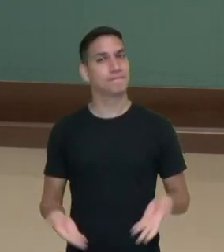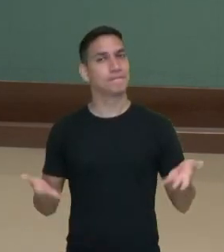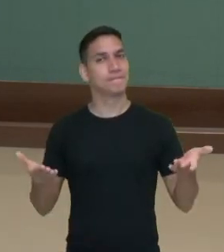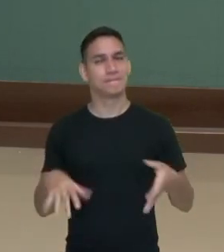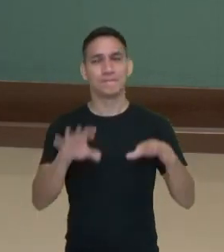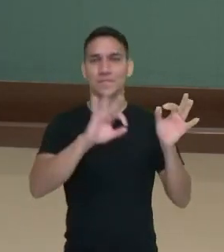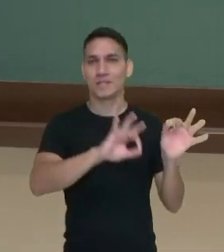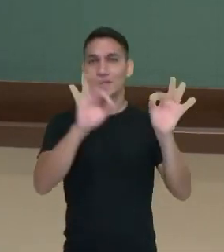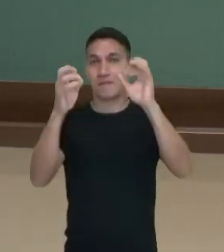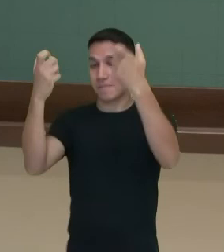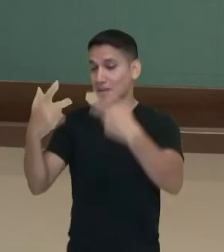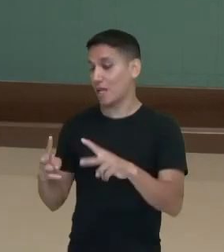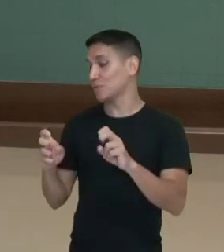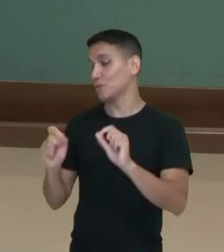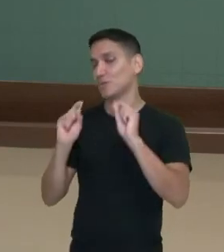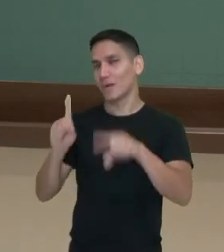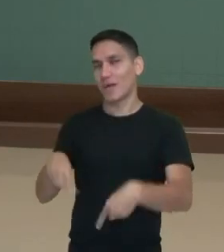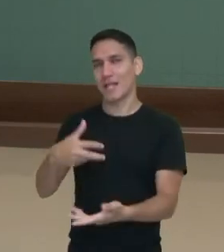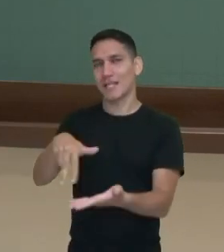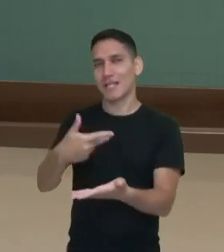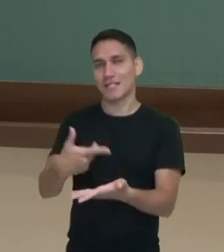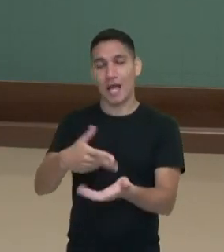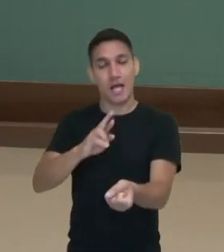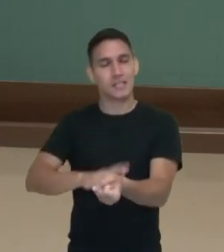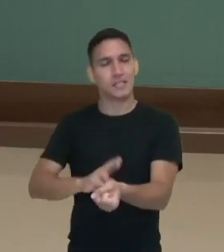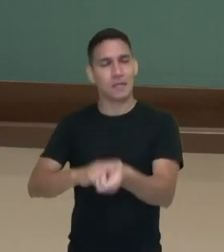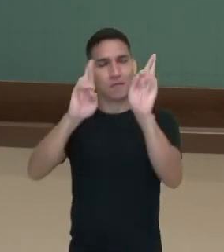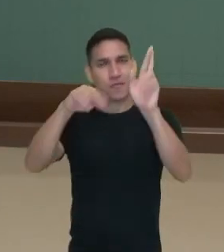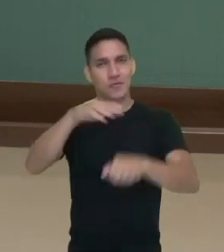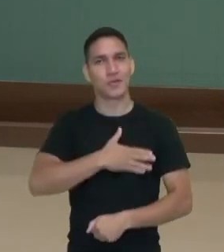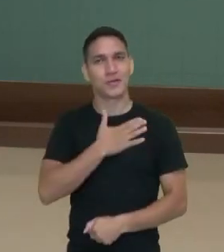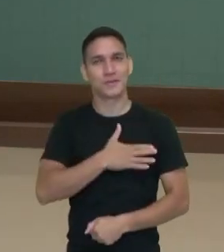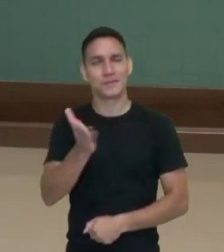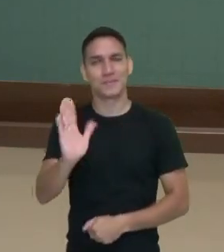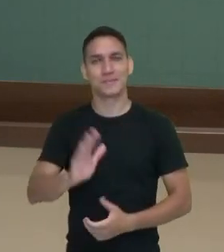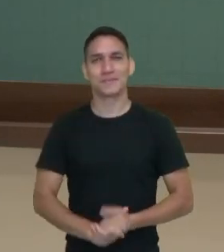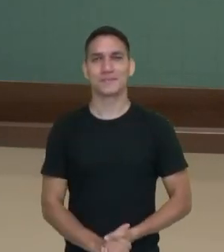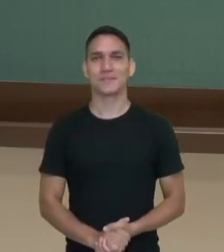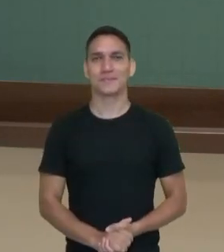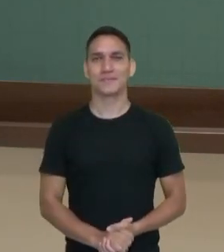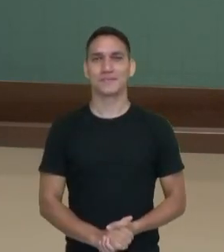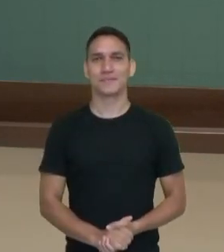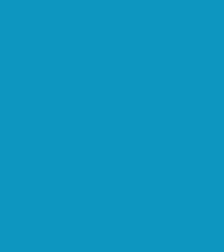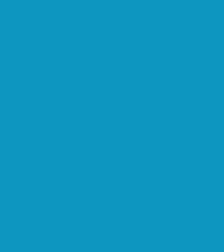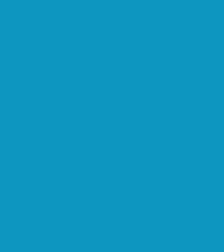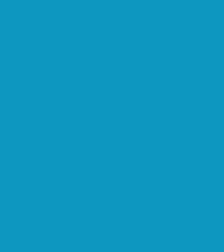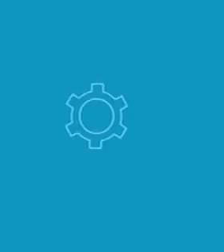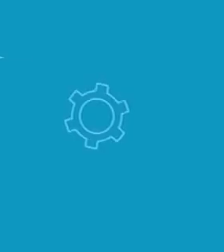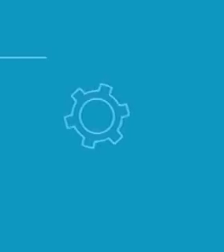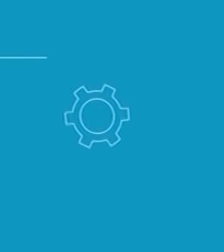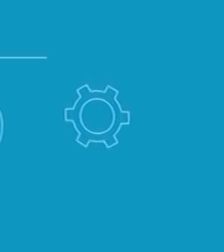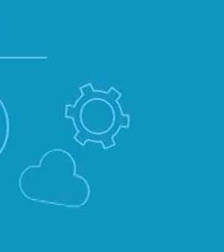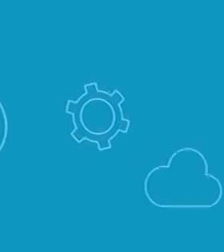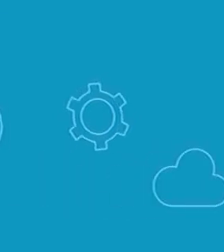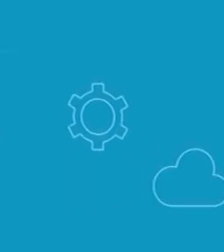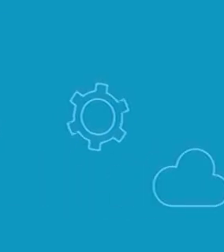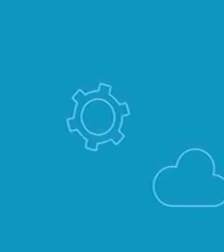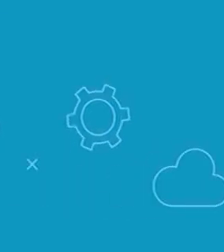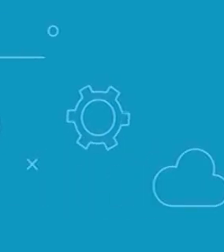Nesse vídeo, falamos sobre dança e seus ritmos. Espero que vocês tenham gostado. Até breve! Transcrição